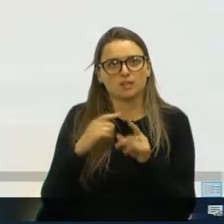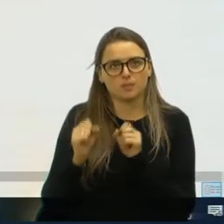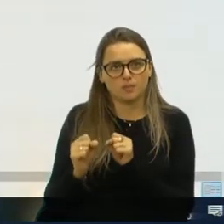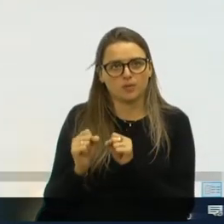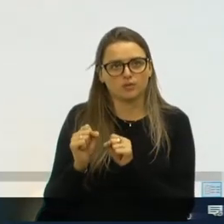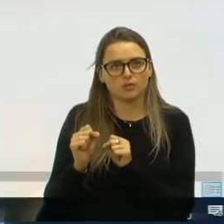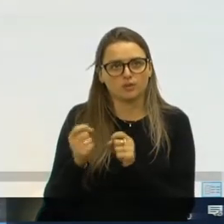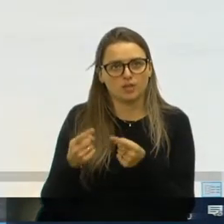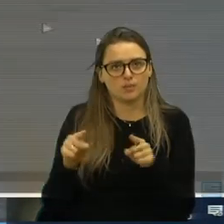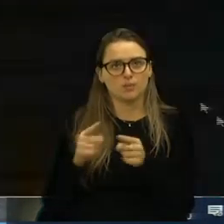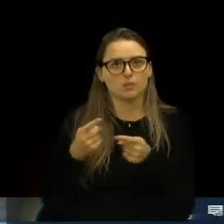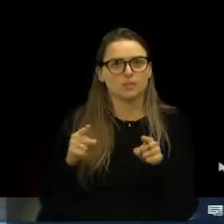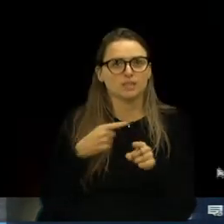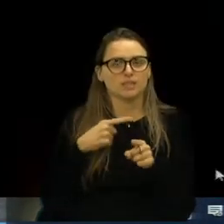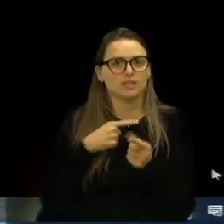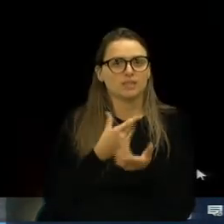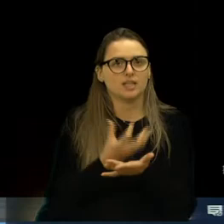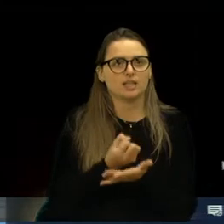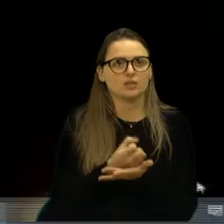vinheta.